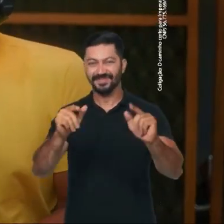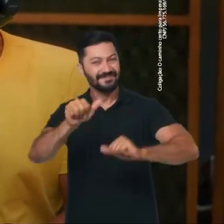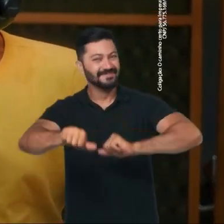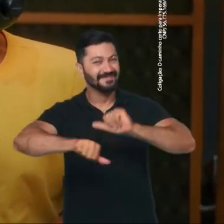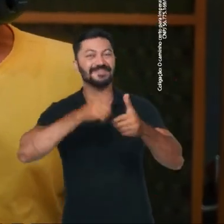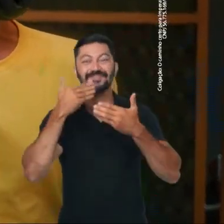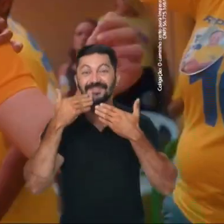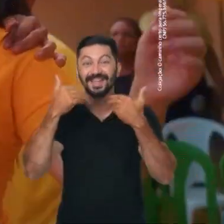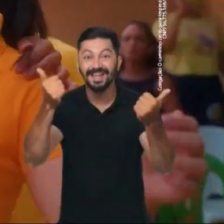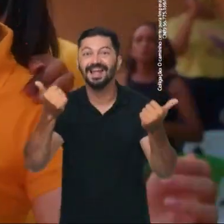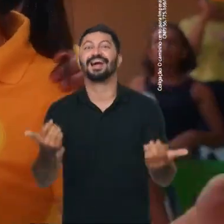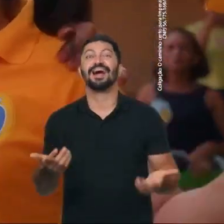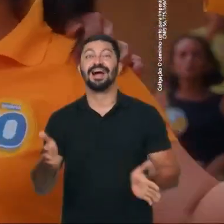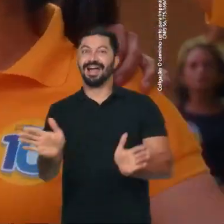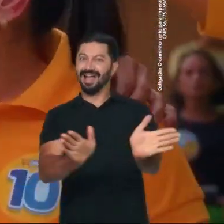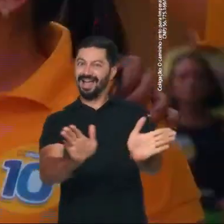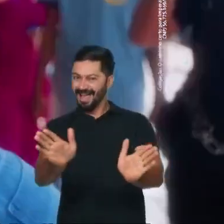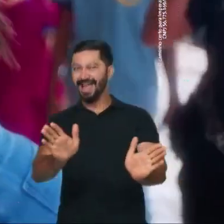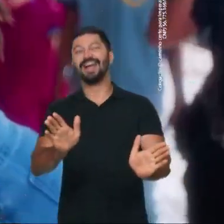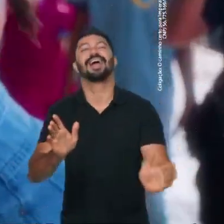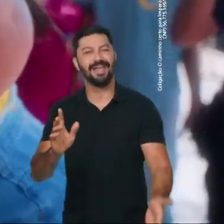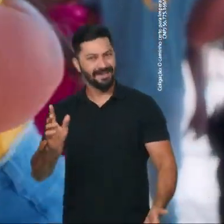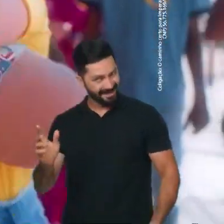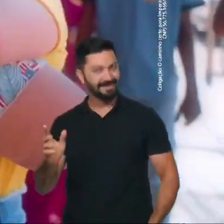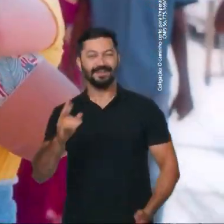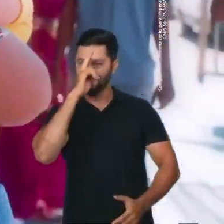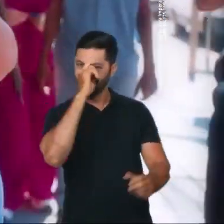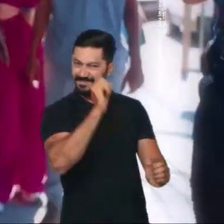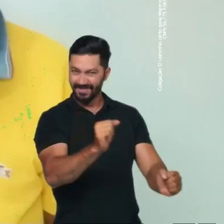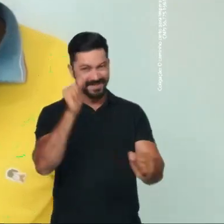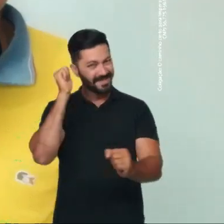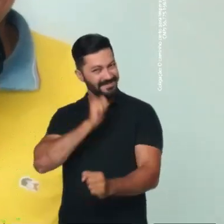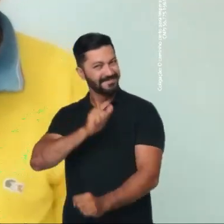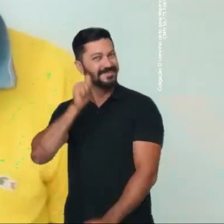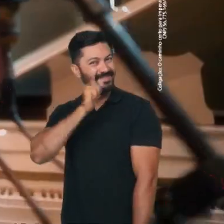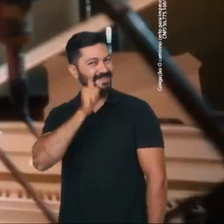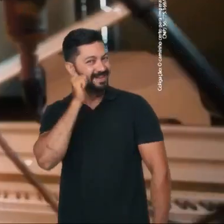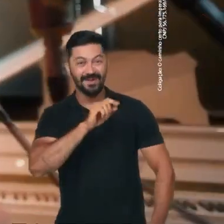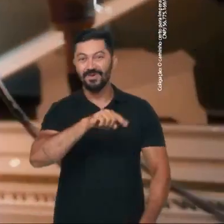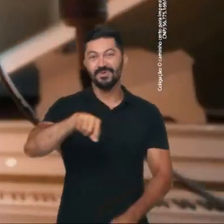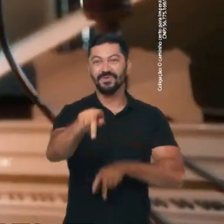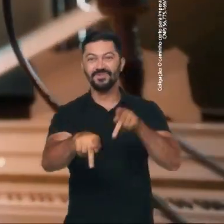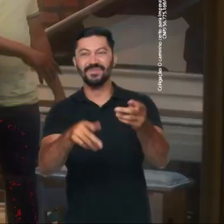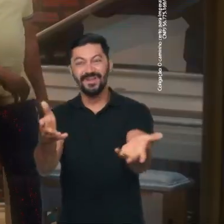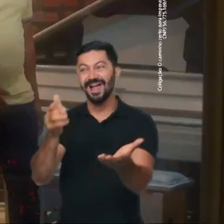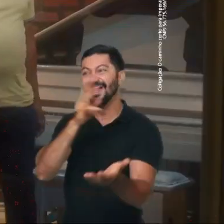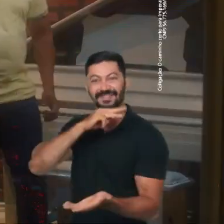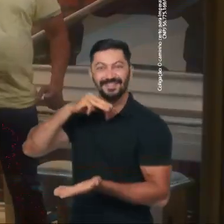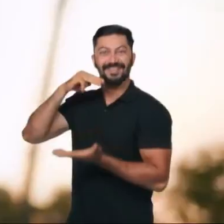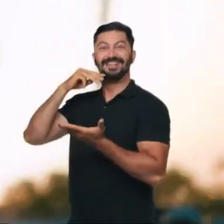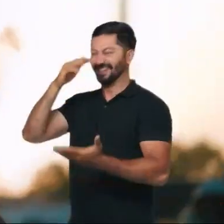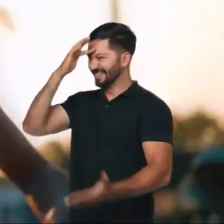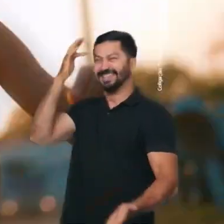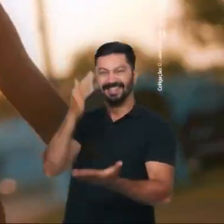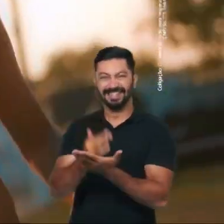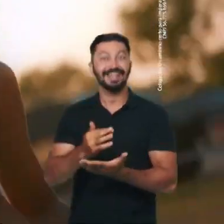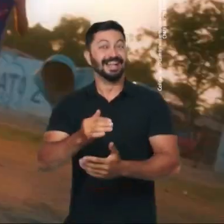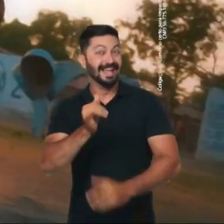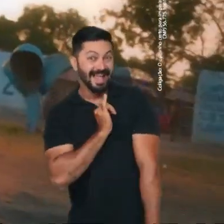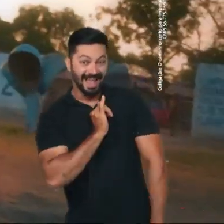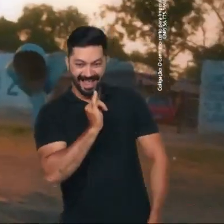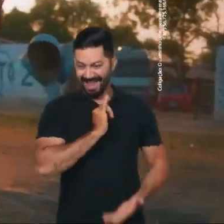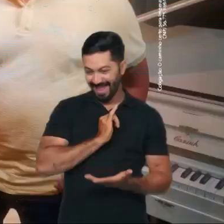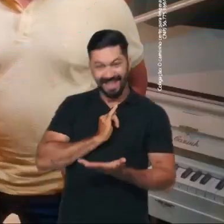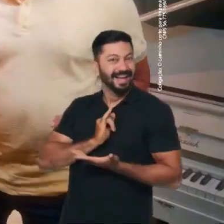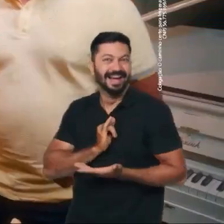sensibilidade é a força da mulher O povo quer Mariana e Mariana, eu voto em fé Imperosa, impera,